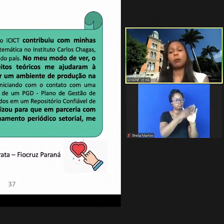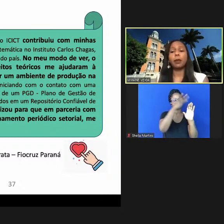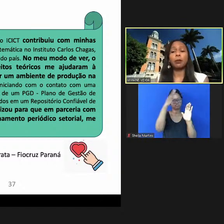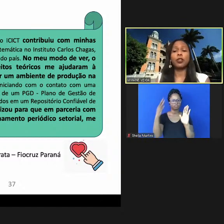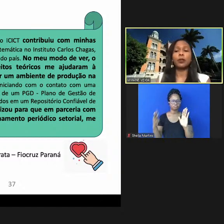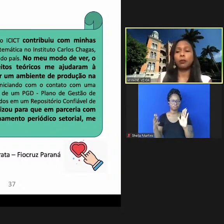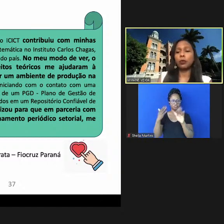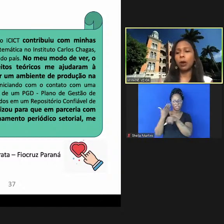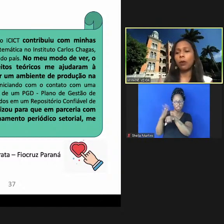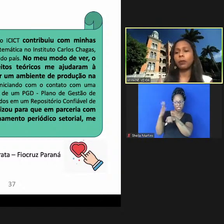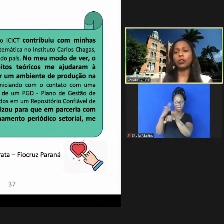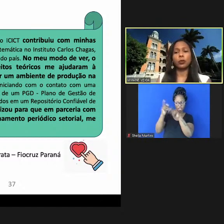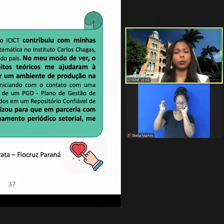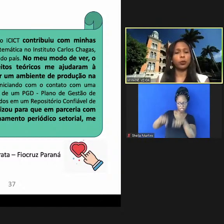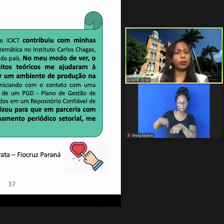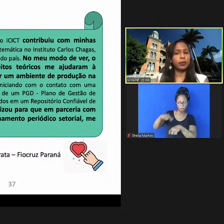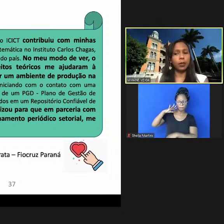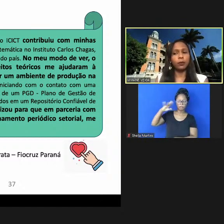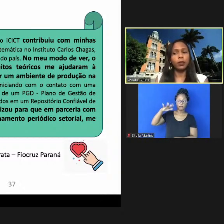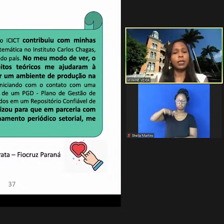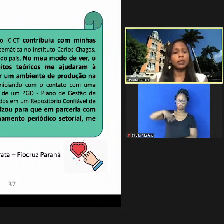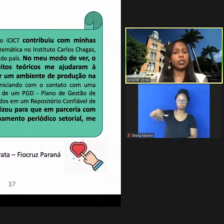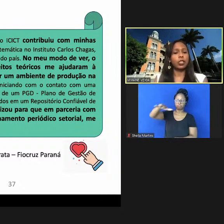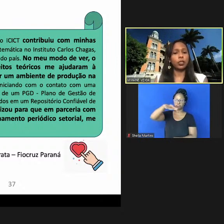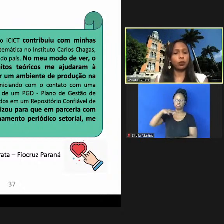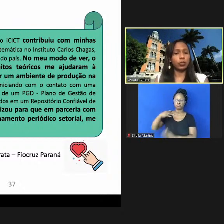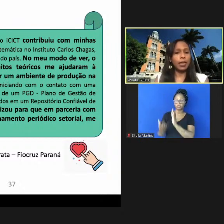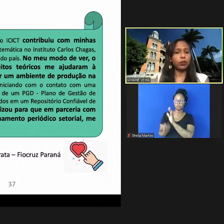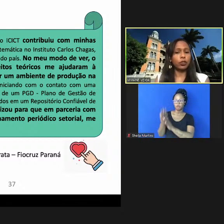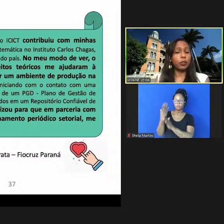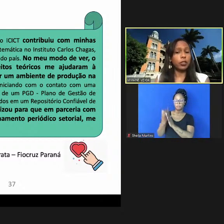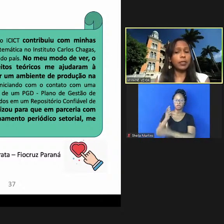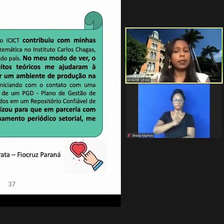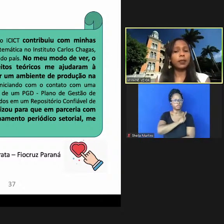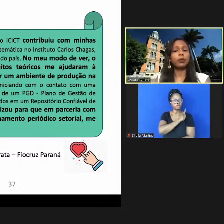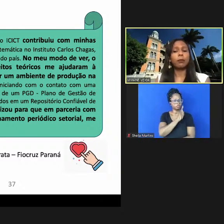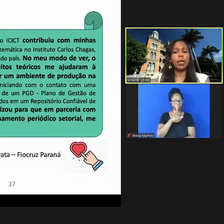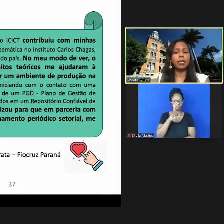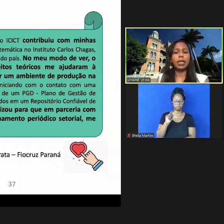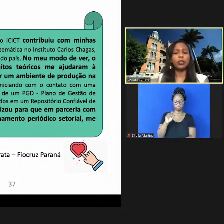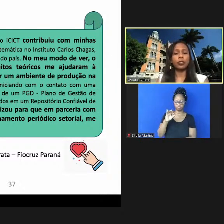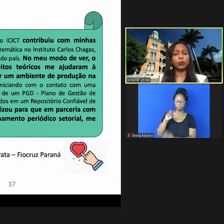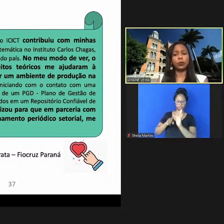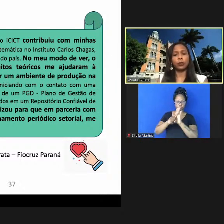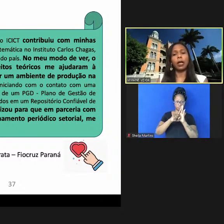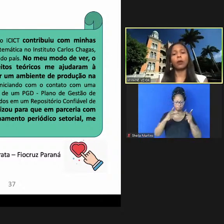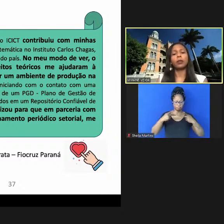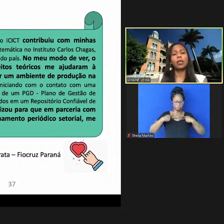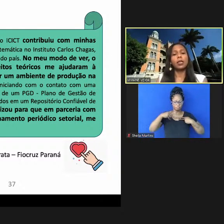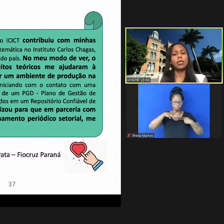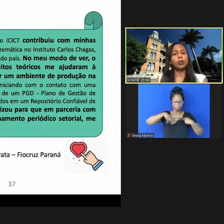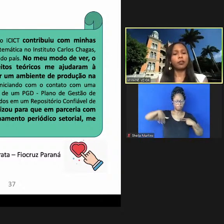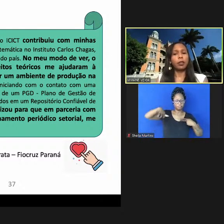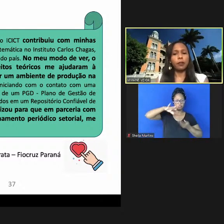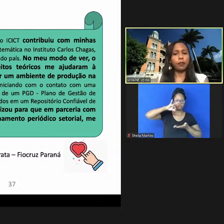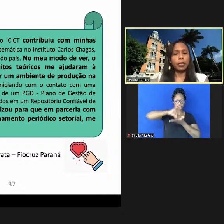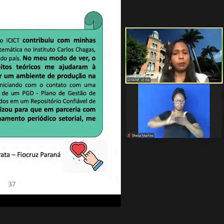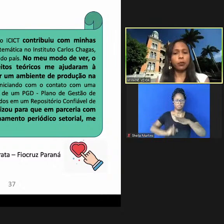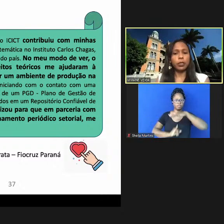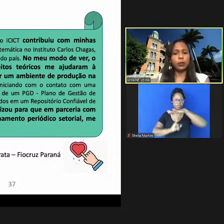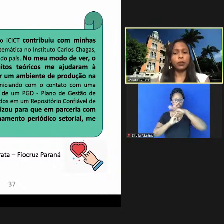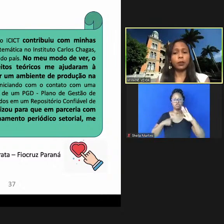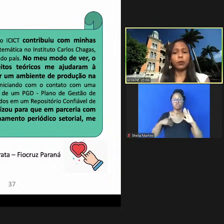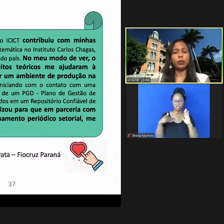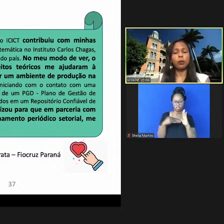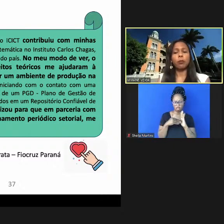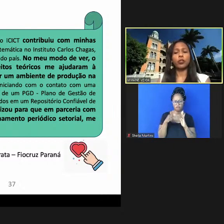prática me permitiu simular um ambiente de produção na gestão de dados de pesquisa dentro da minha realidade institucional e no final ele fala que